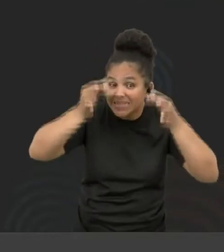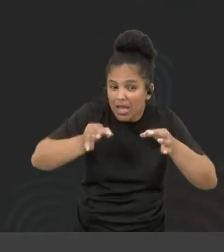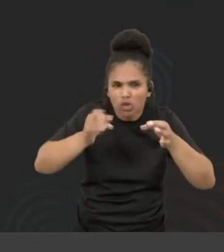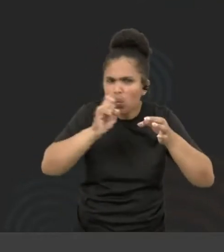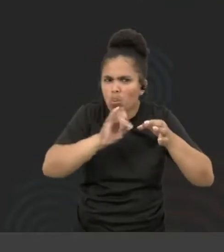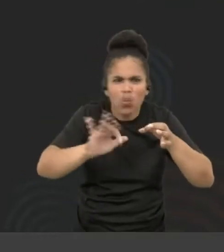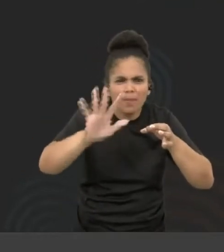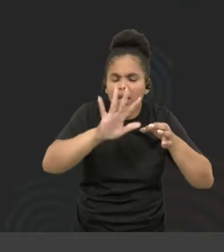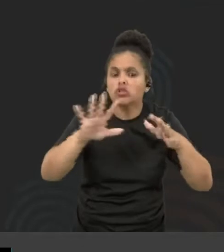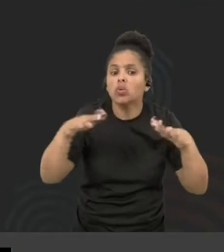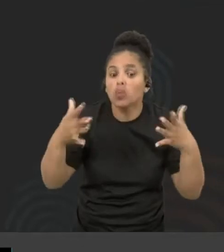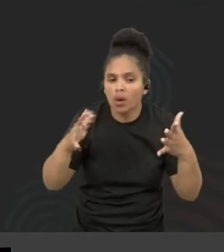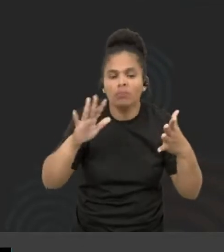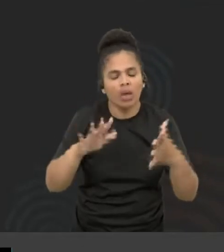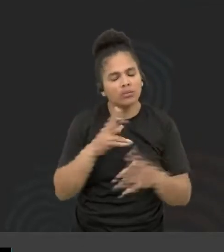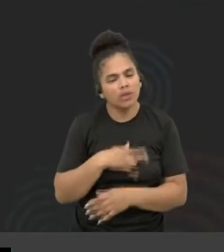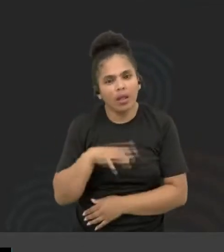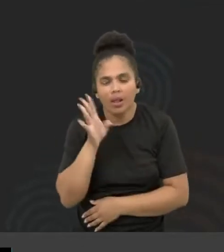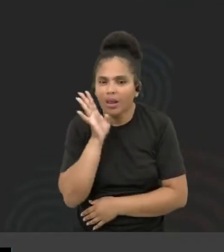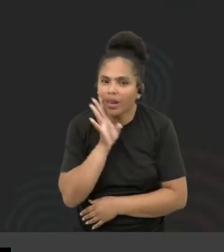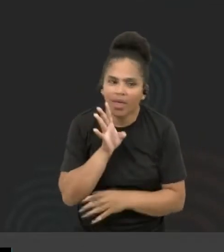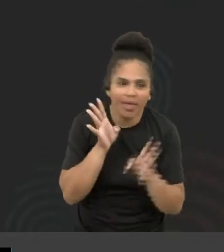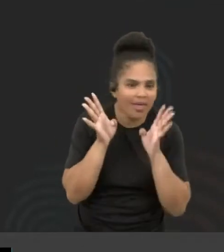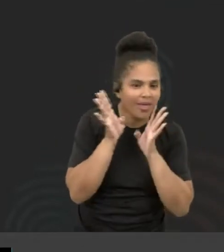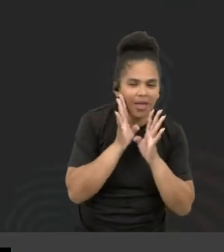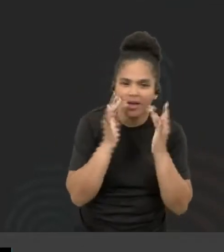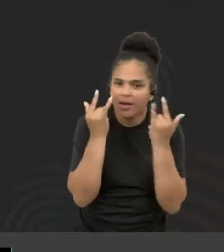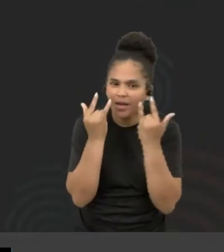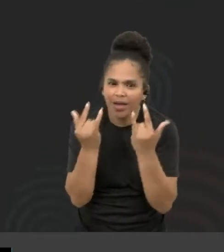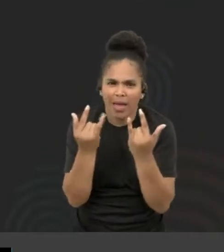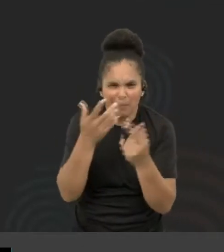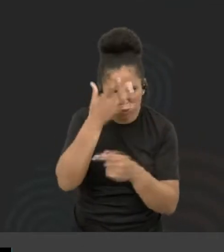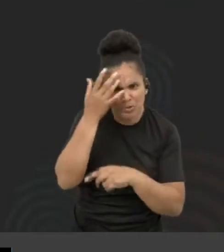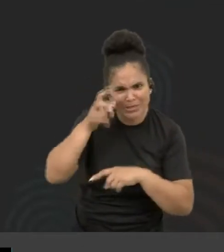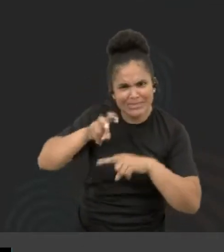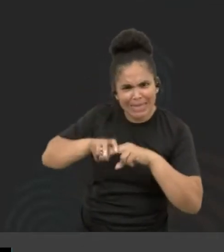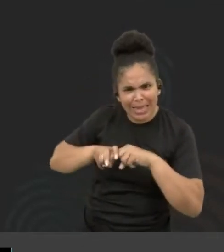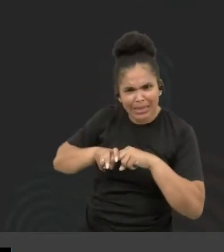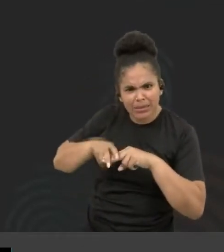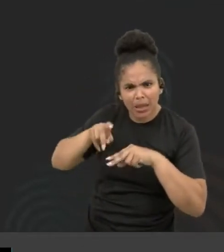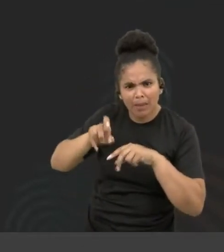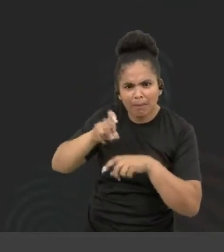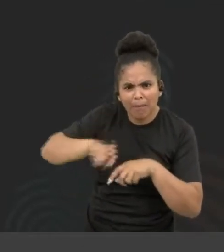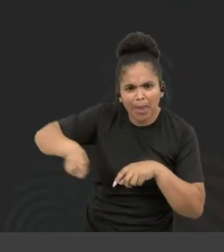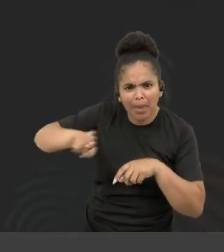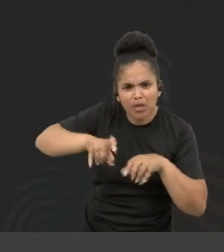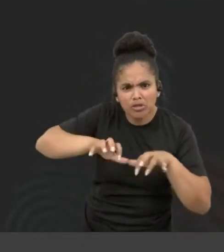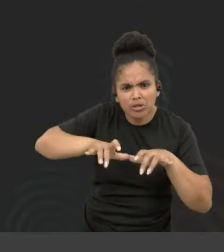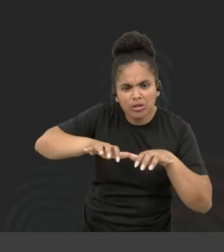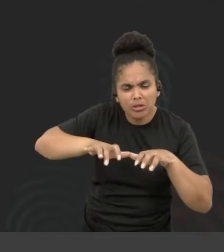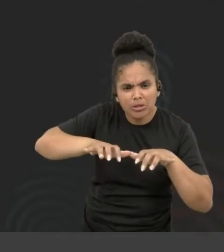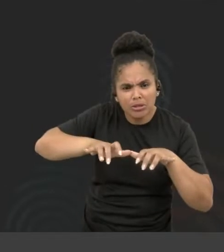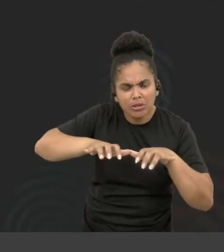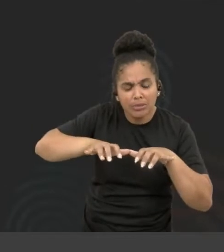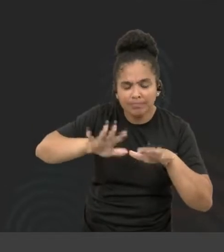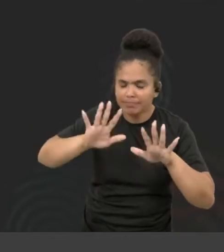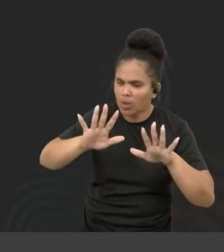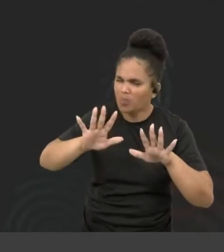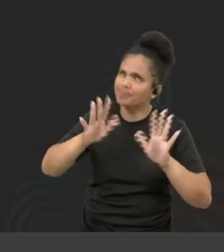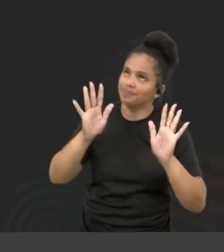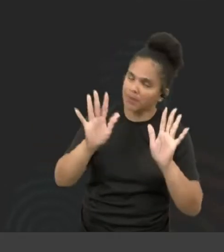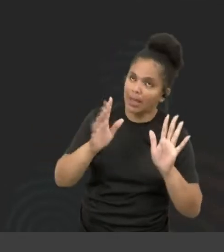era legal. Eu falava assim, nossa, mas que legal, a pessoa senta aqui, né? mexe no teclado, quer dizer, em